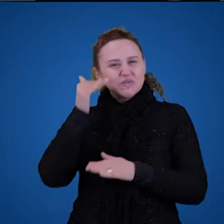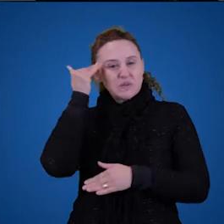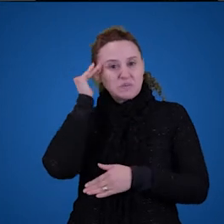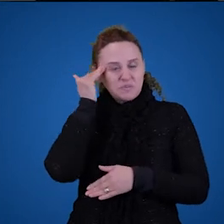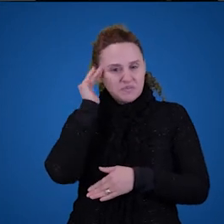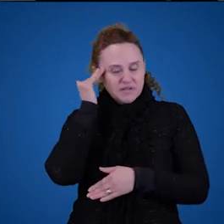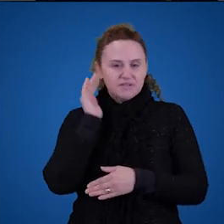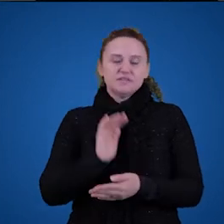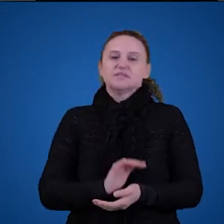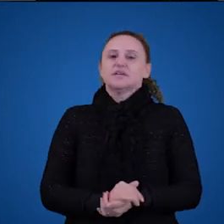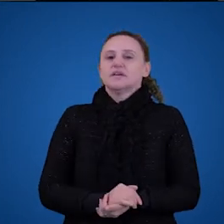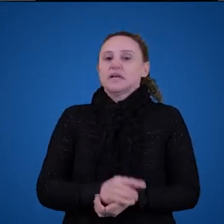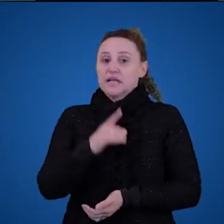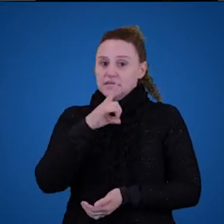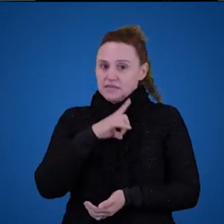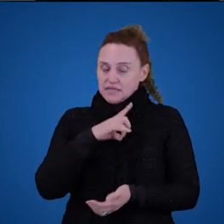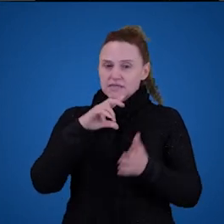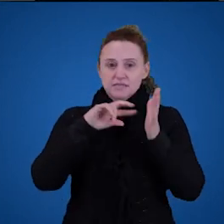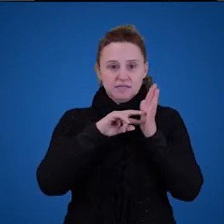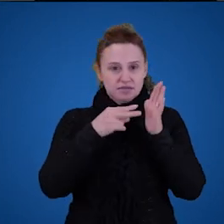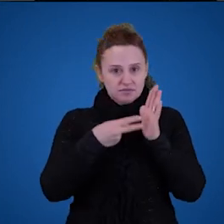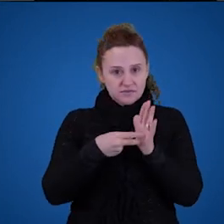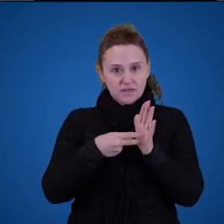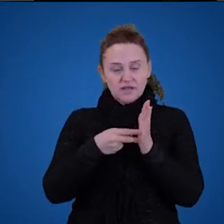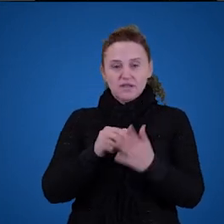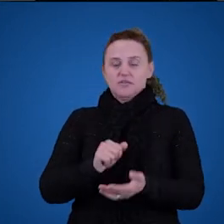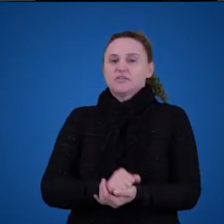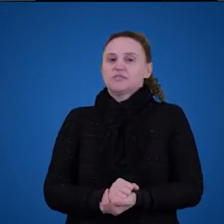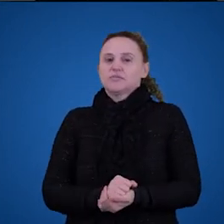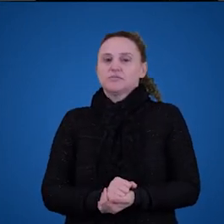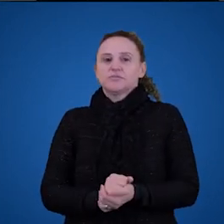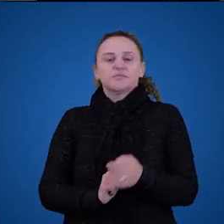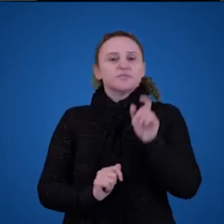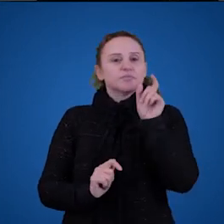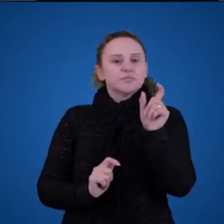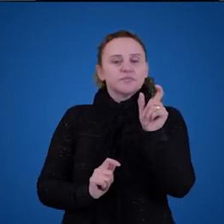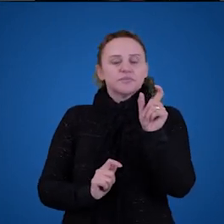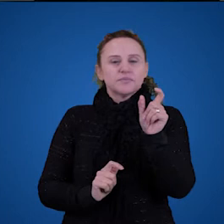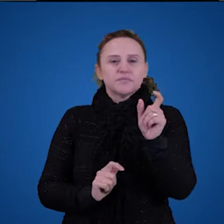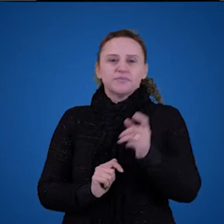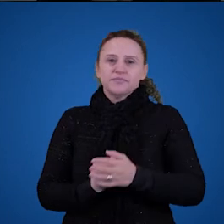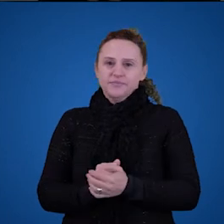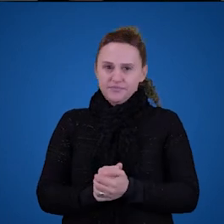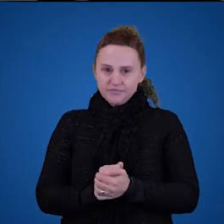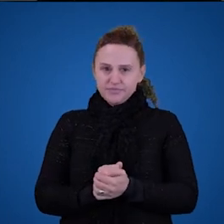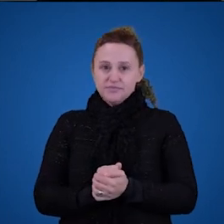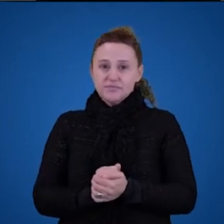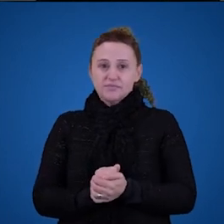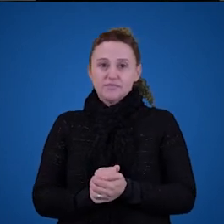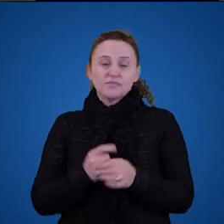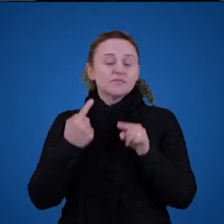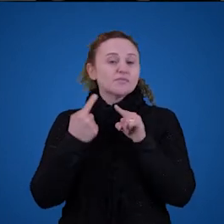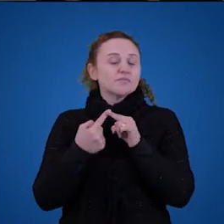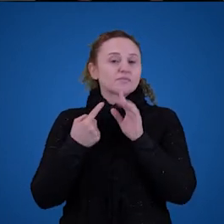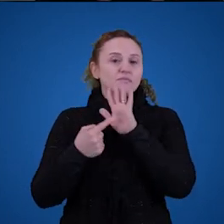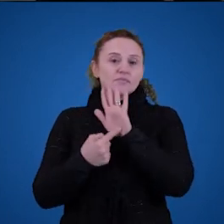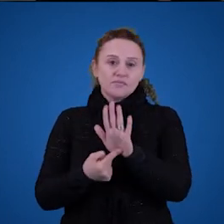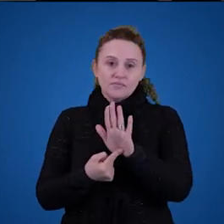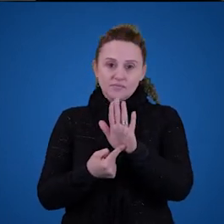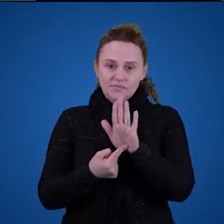algo e esse algo tem significado, em termos de expressão ou frases ou palavras, porque elas referem objetos.